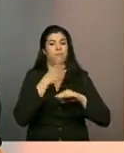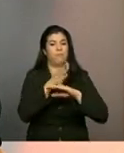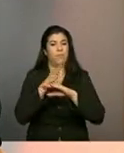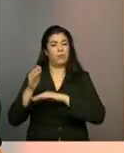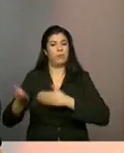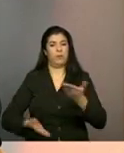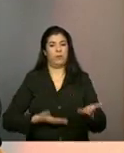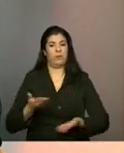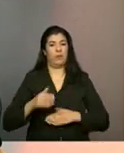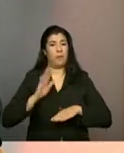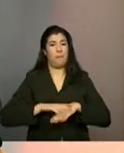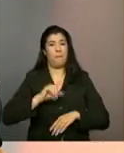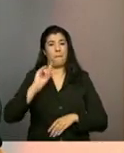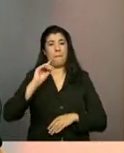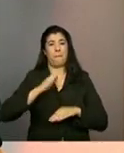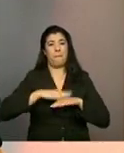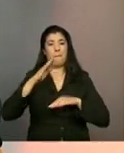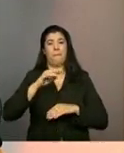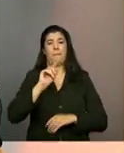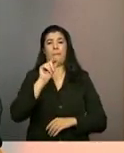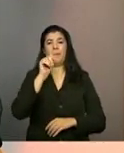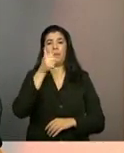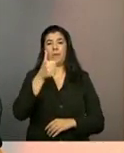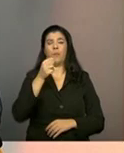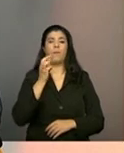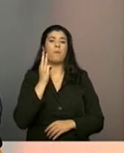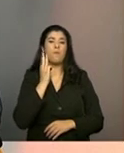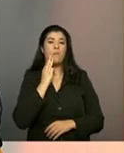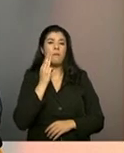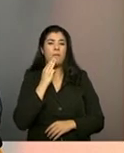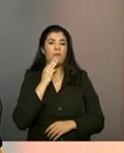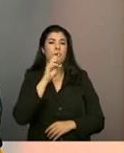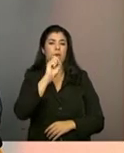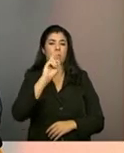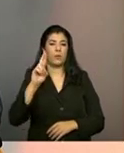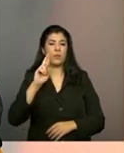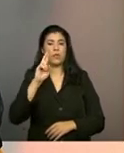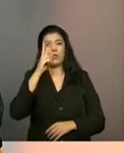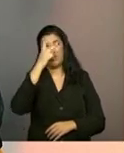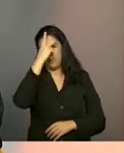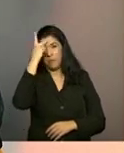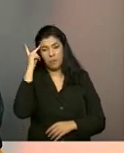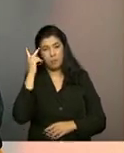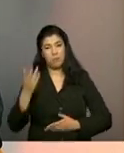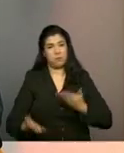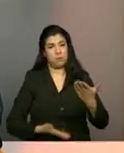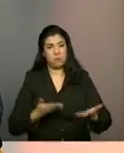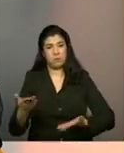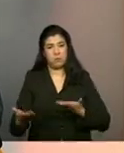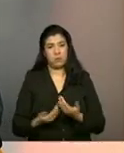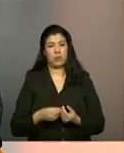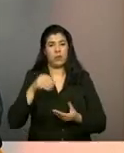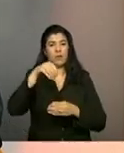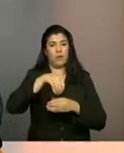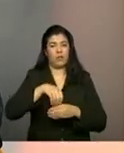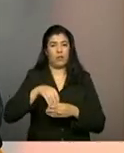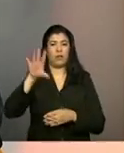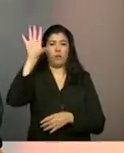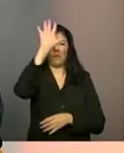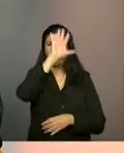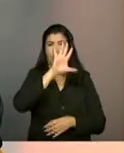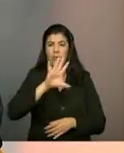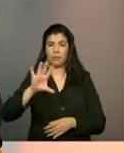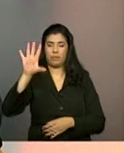aí mais de 1.600.000 usuários sendo atendidos nesse serviço em todo o território nacional,